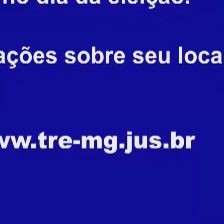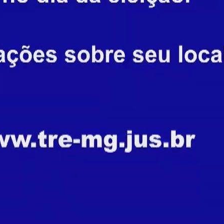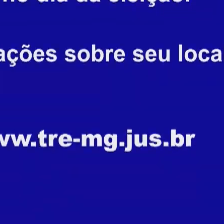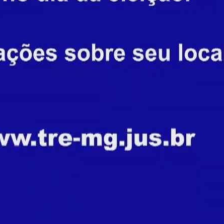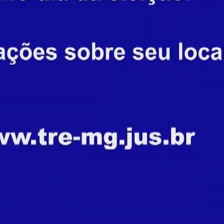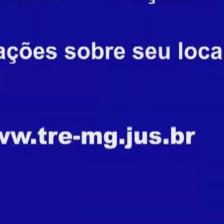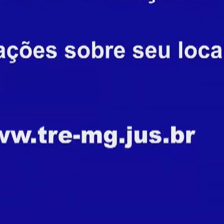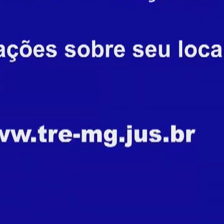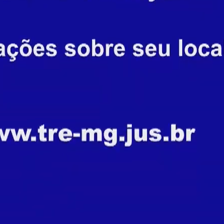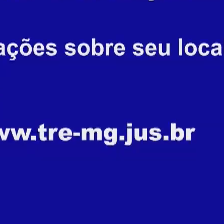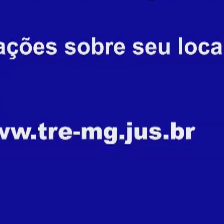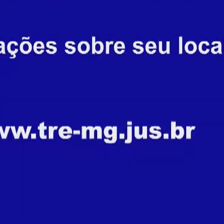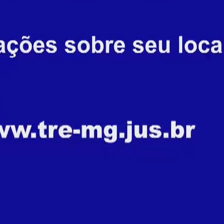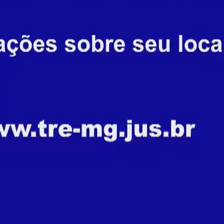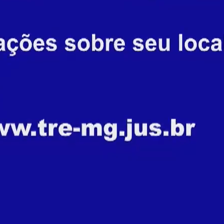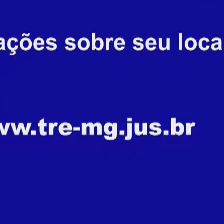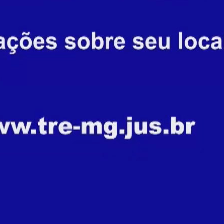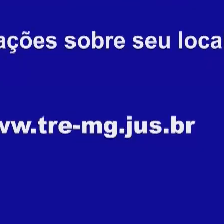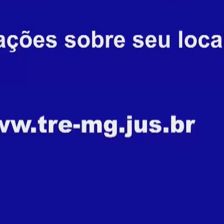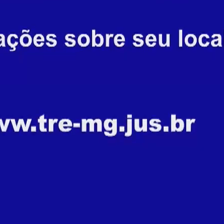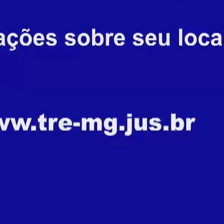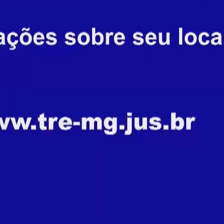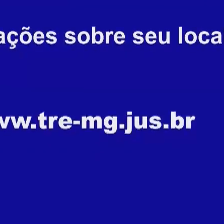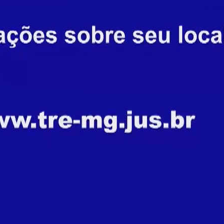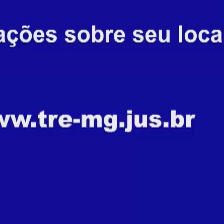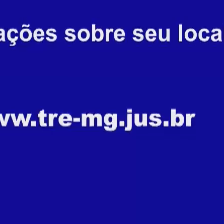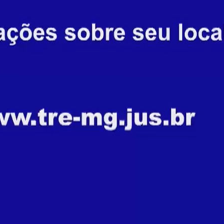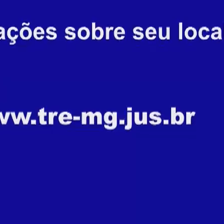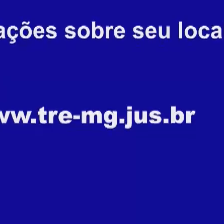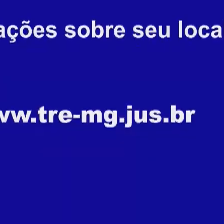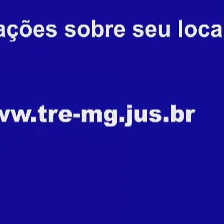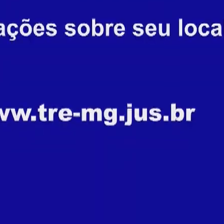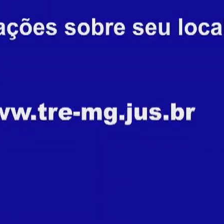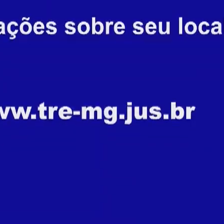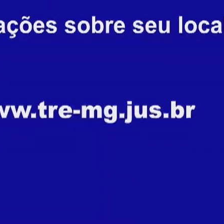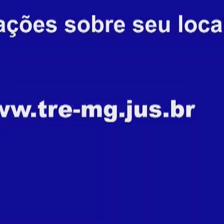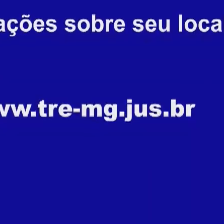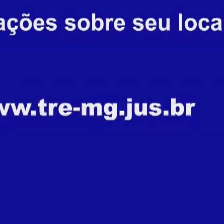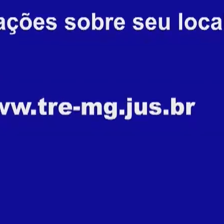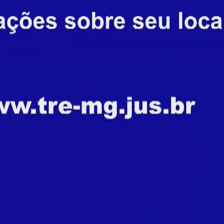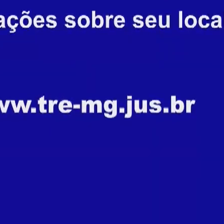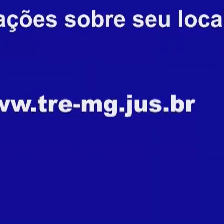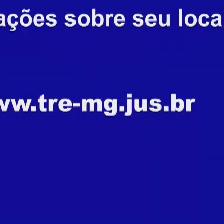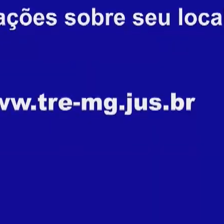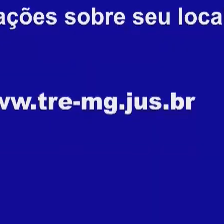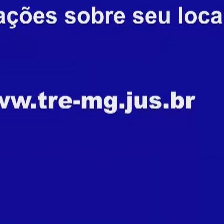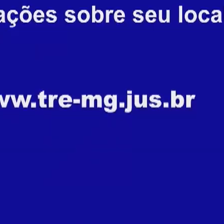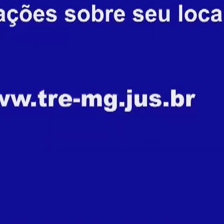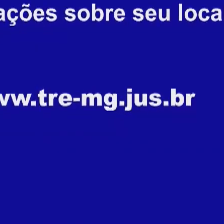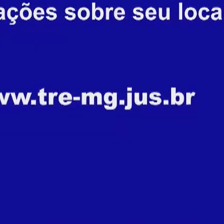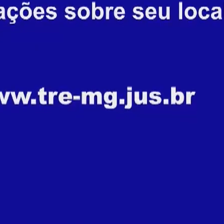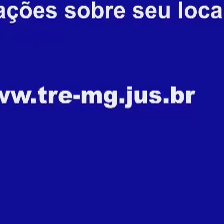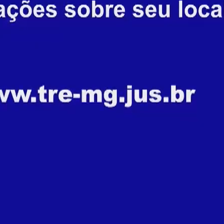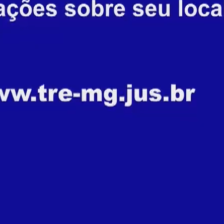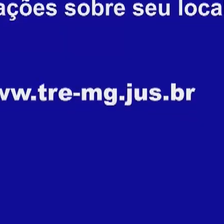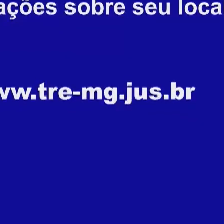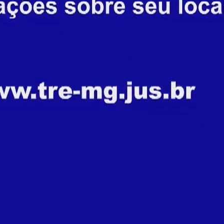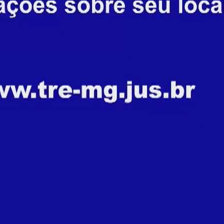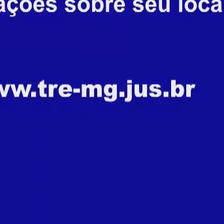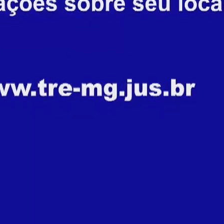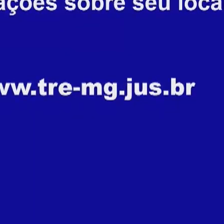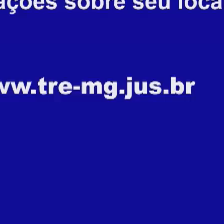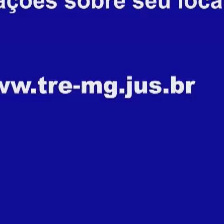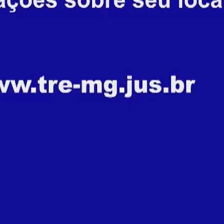seu local de votação ou ligue no telefone 148. Para mais informações, acesse o site do TREMG